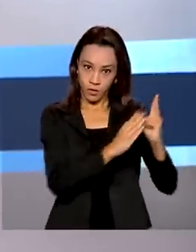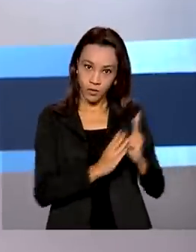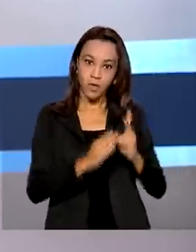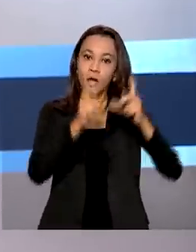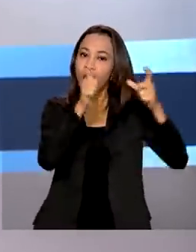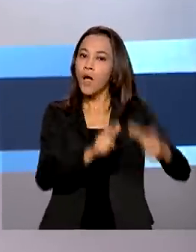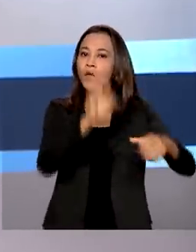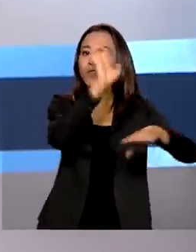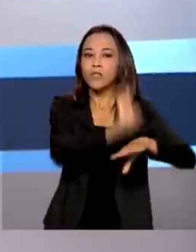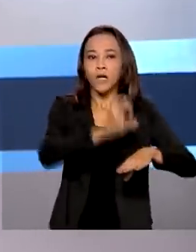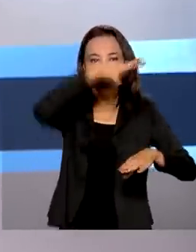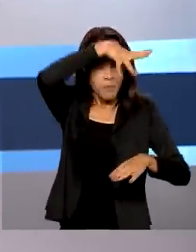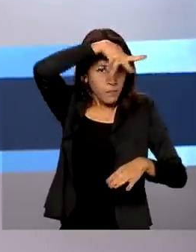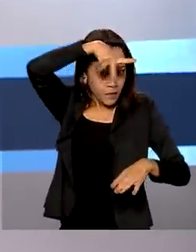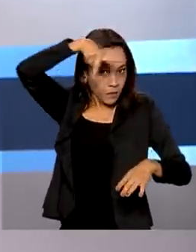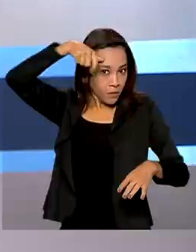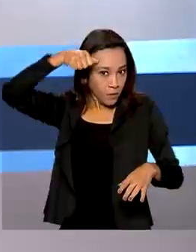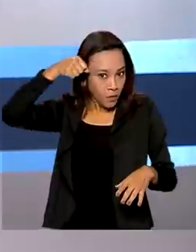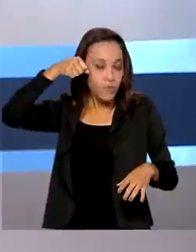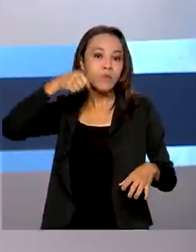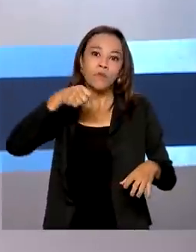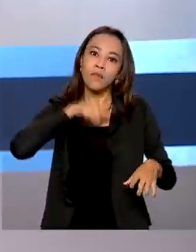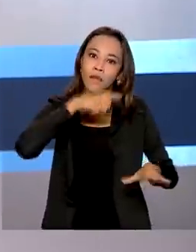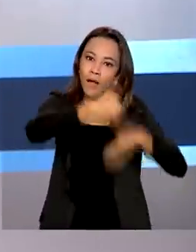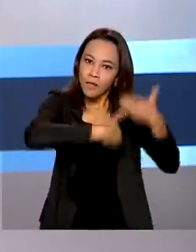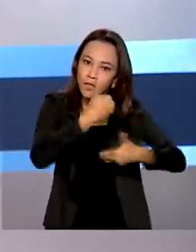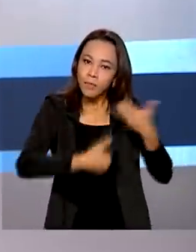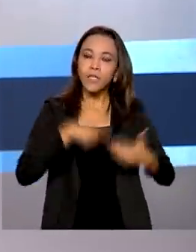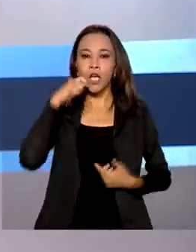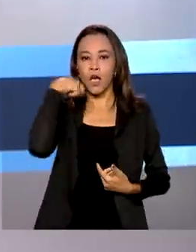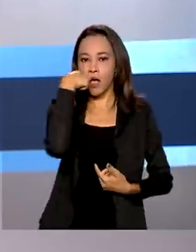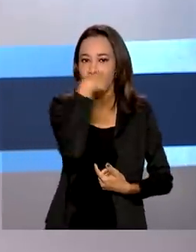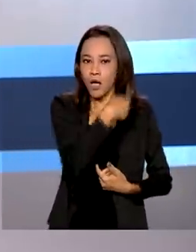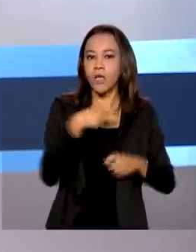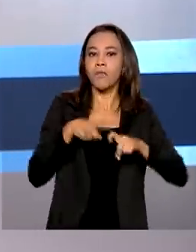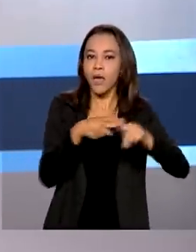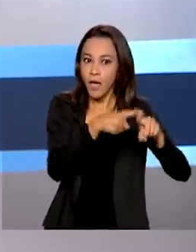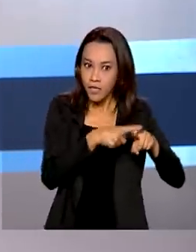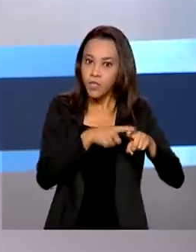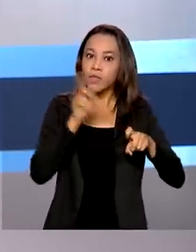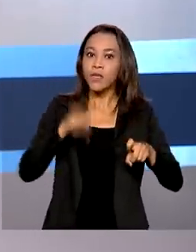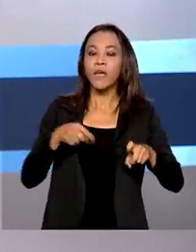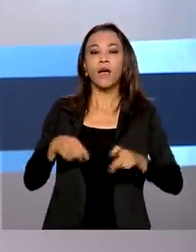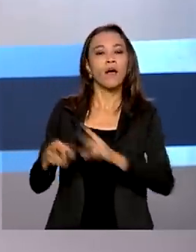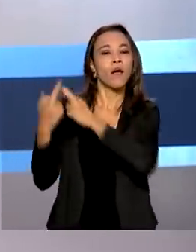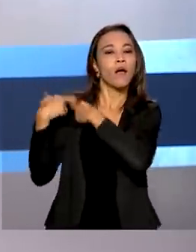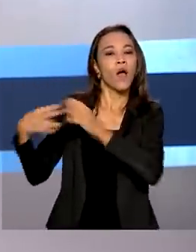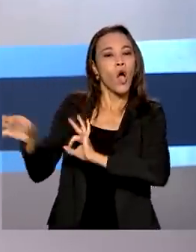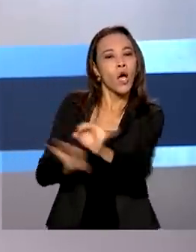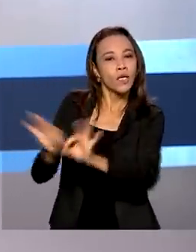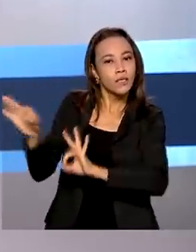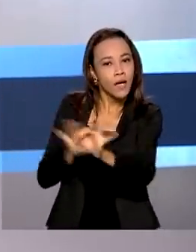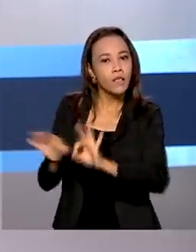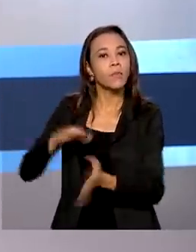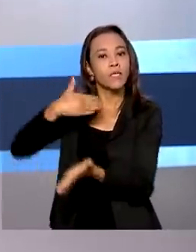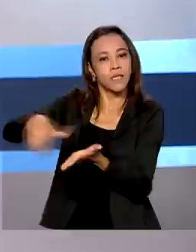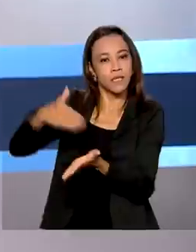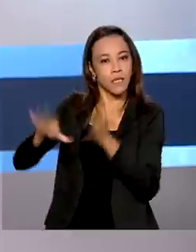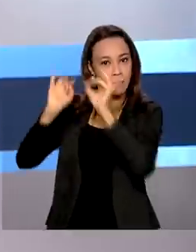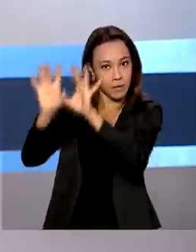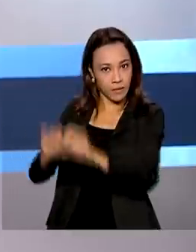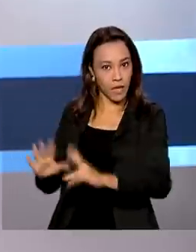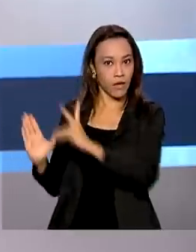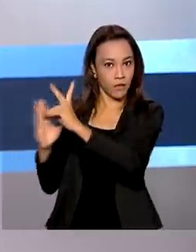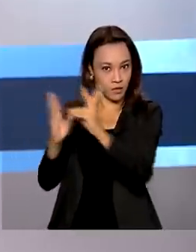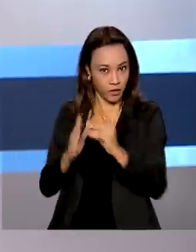Grosso, recebem atendimento médico e odontológico num mutirão da Secretaria Especial de Saúde Indígena do Ministério da Saúde. Uma das